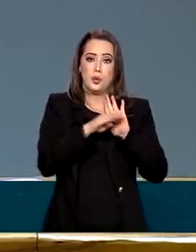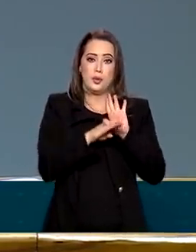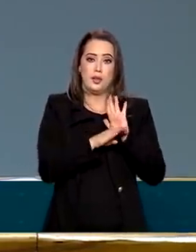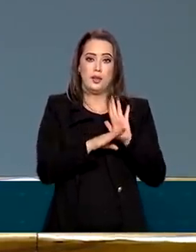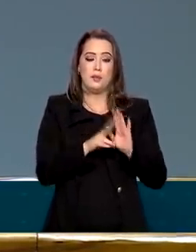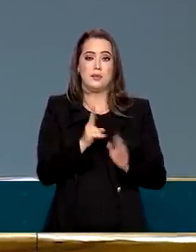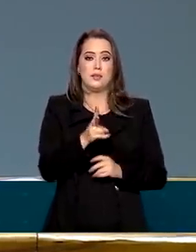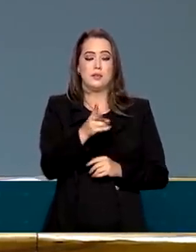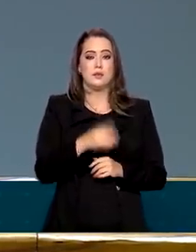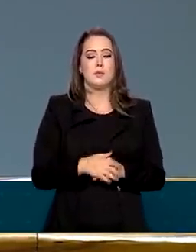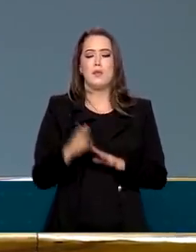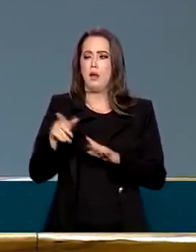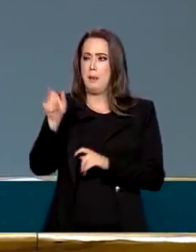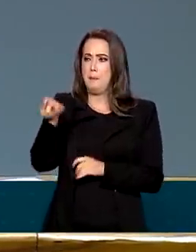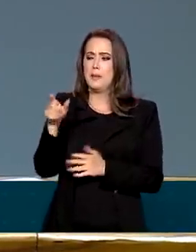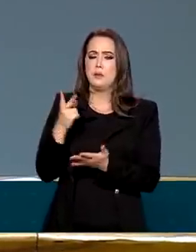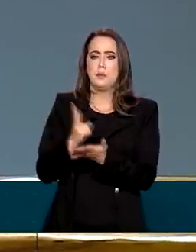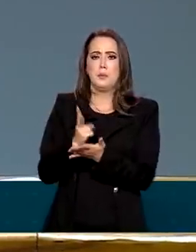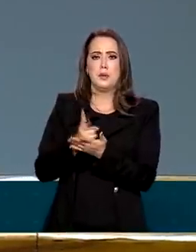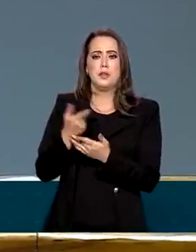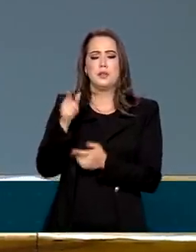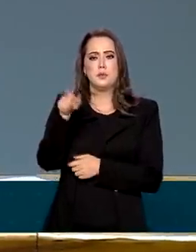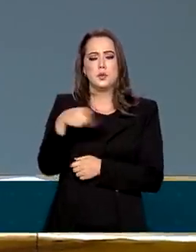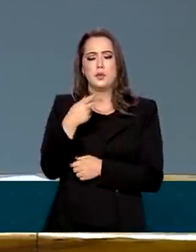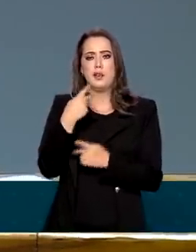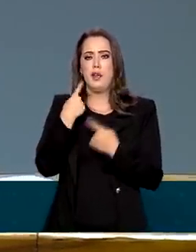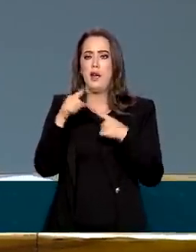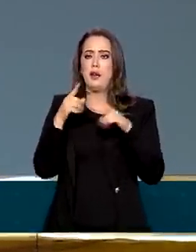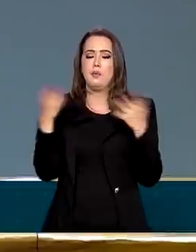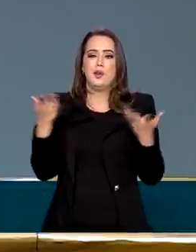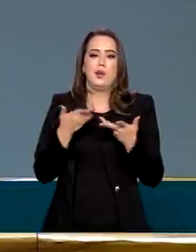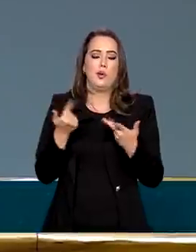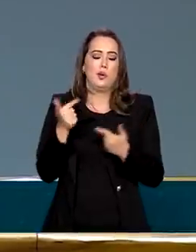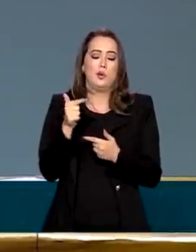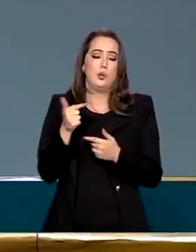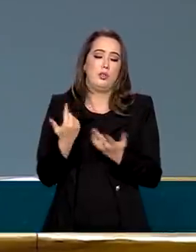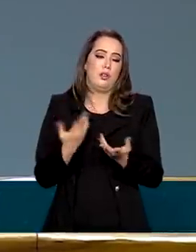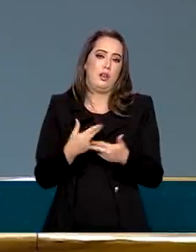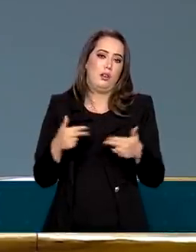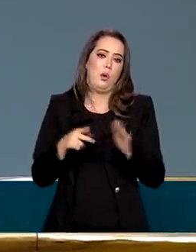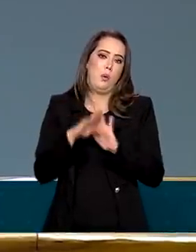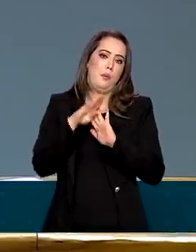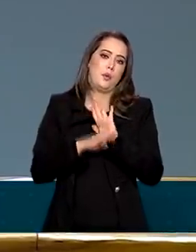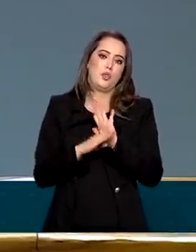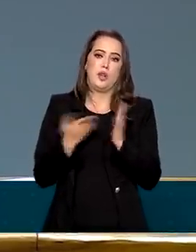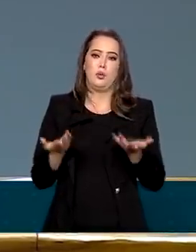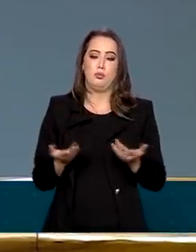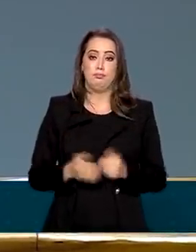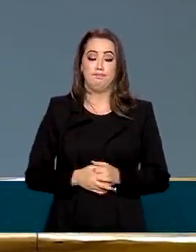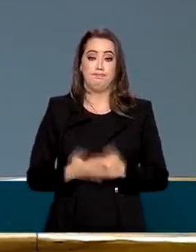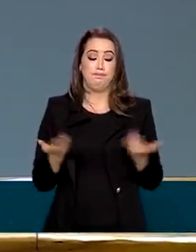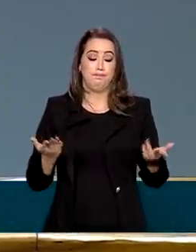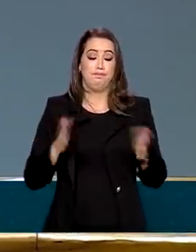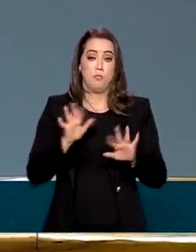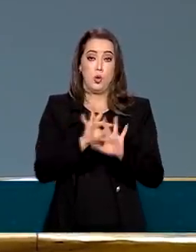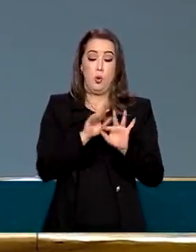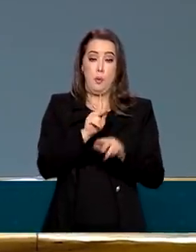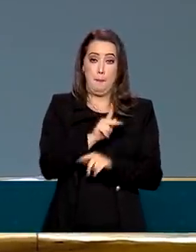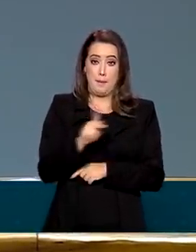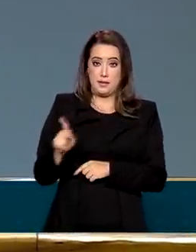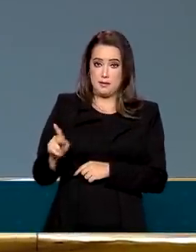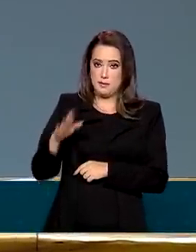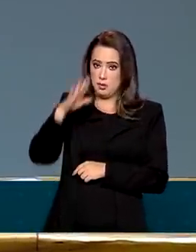permanente são as pessoas que agora estão dizendo, ah, ele não entregou o produto, não entregou o produto. O presidente deu uma solução simples. Eu quero